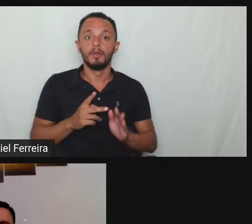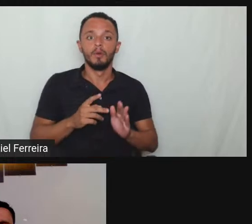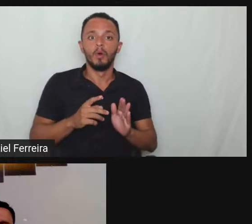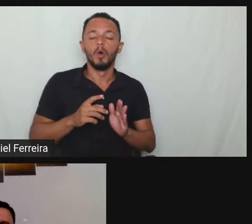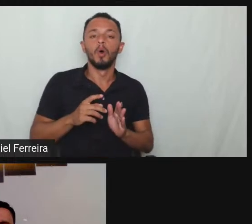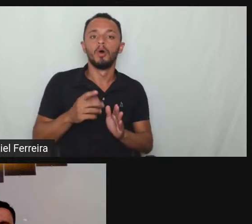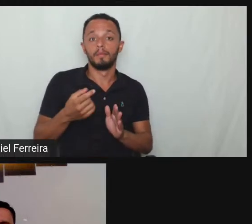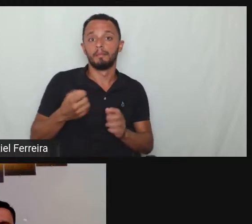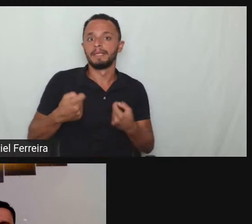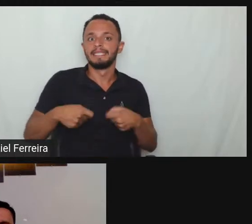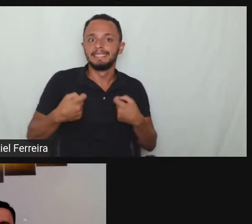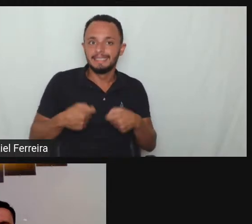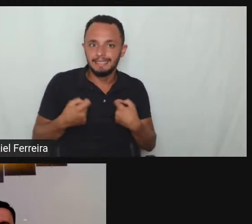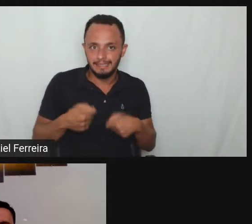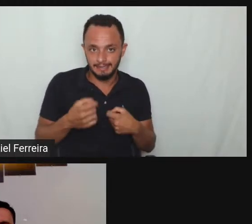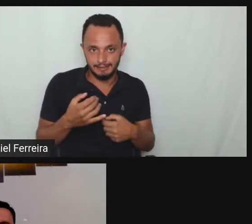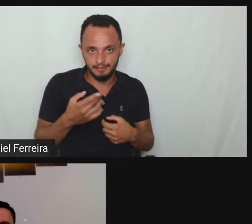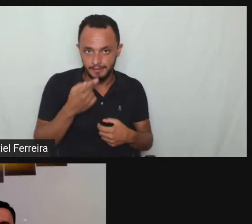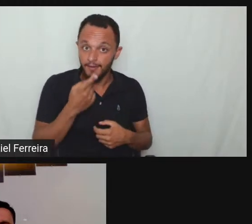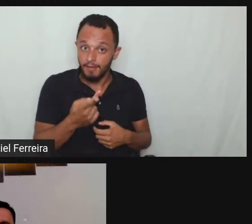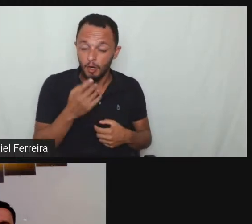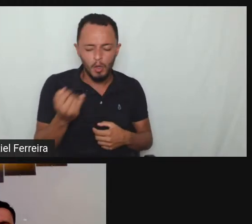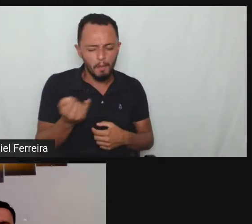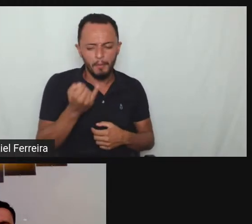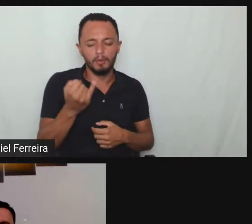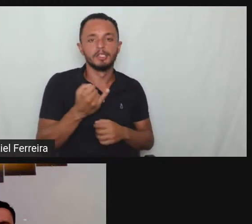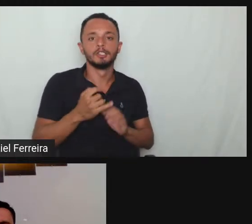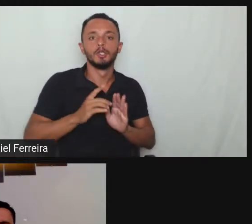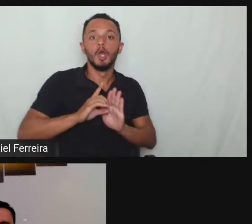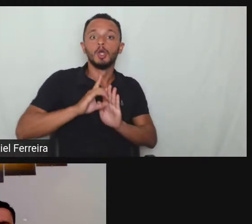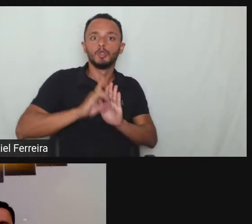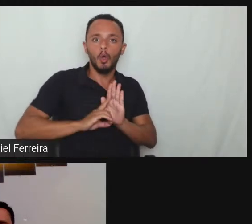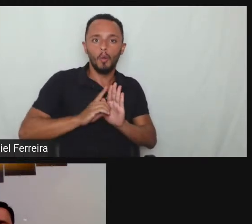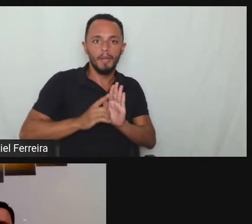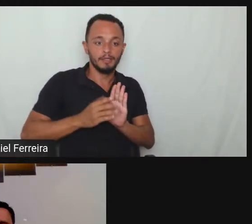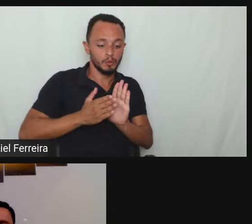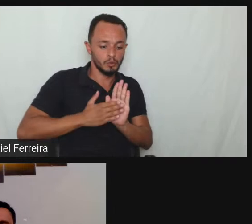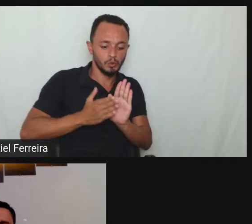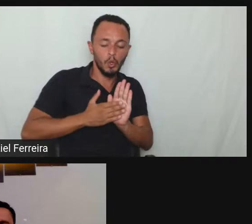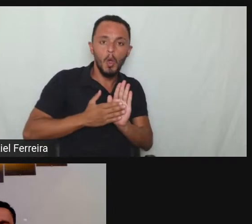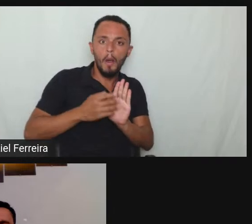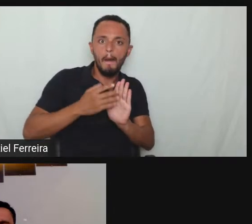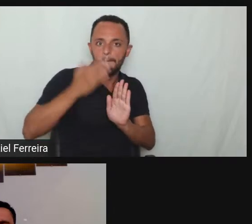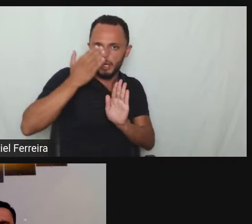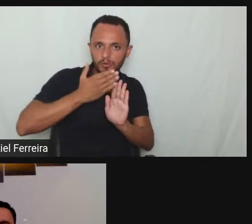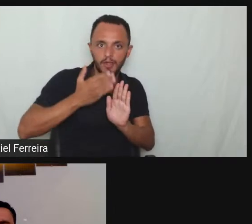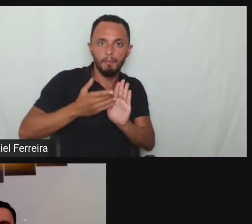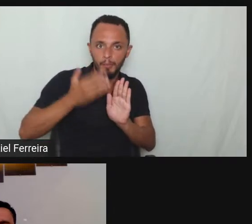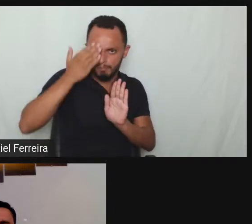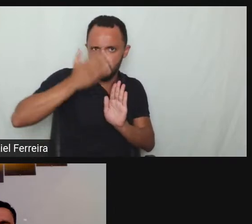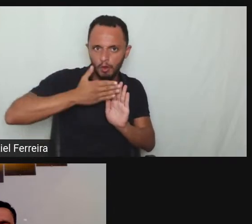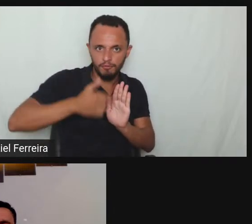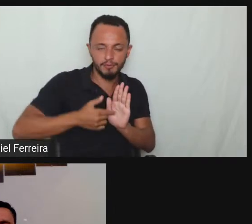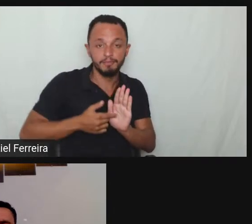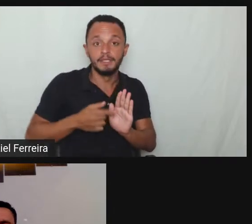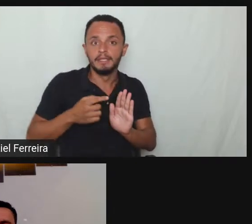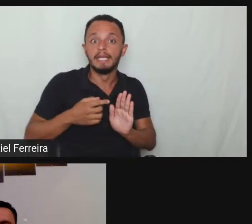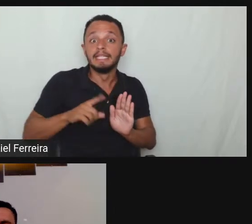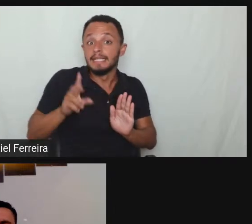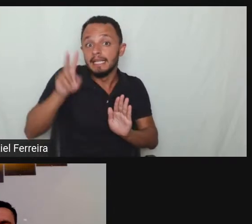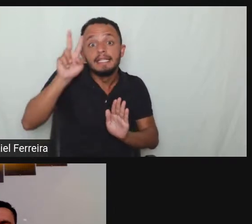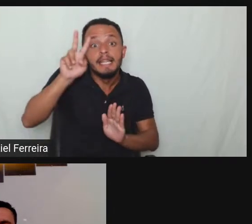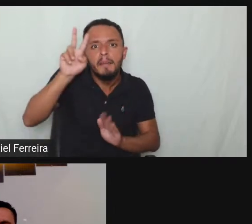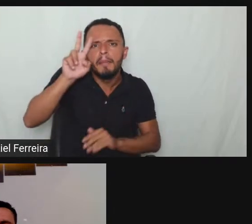aqui no canal não é simplesmente você fazer o pedido você tem que saber fundamental que você está pedindo lembra lá do laudo